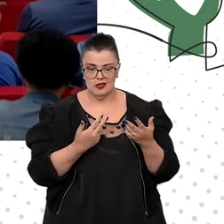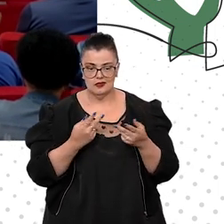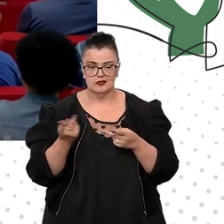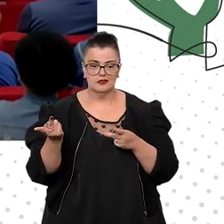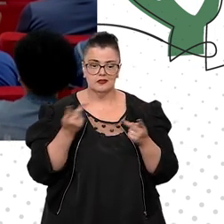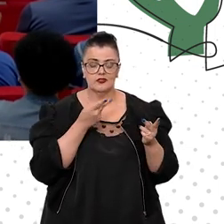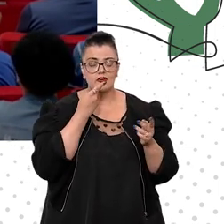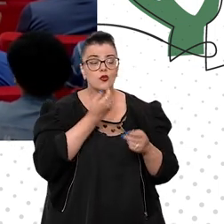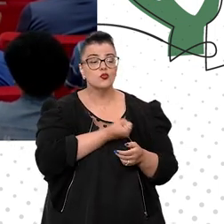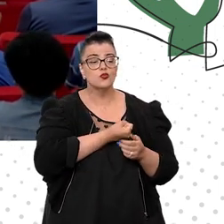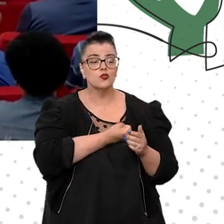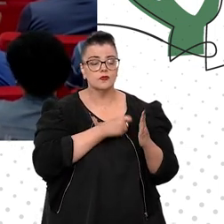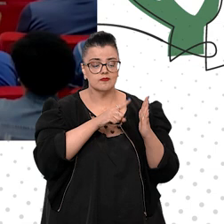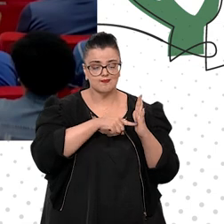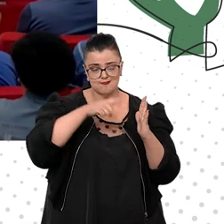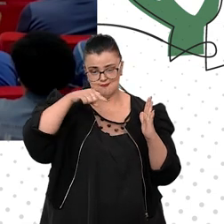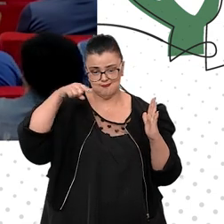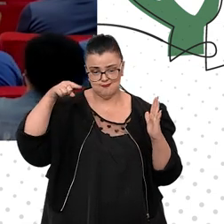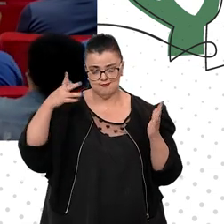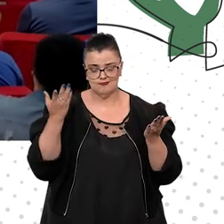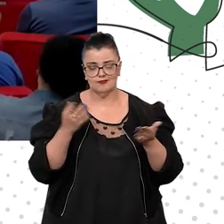estatísticas. Então,